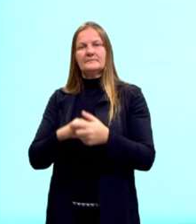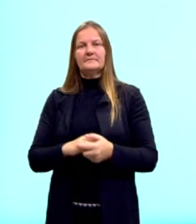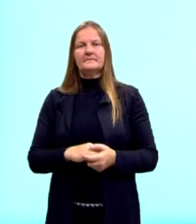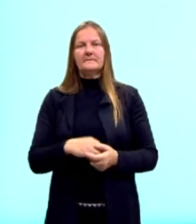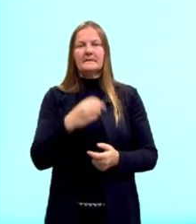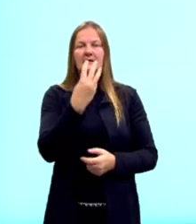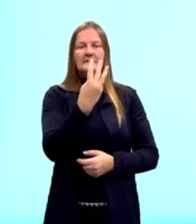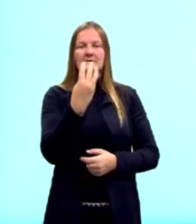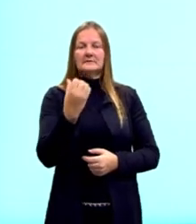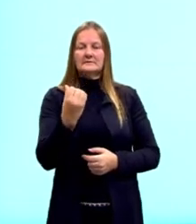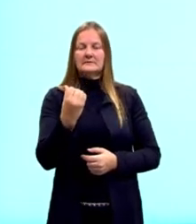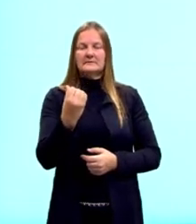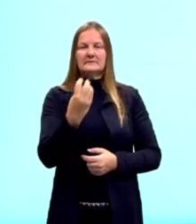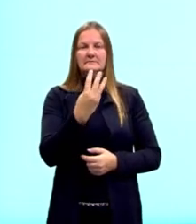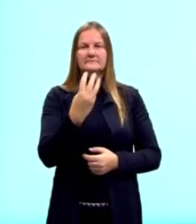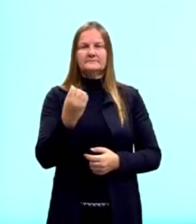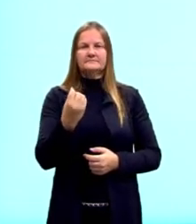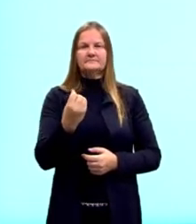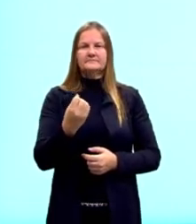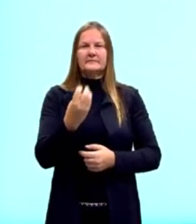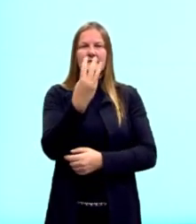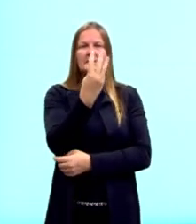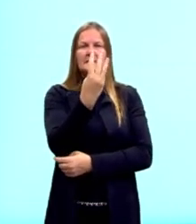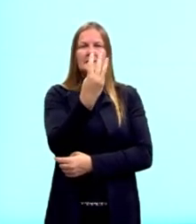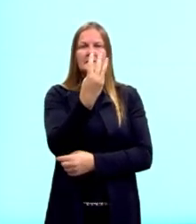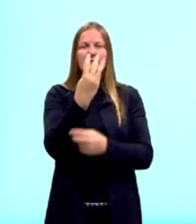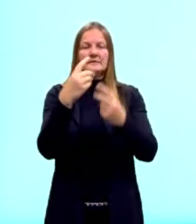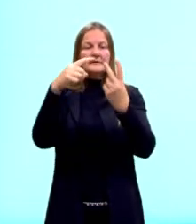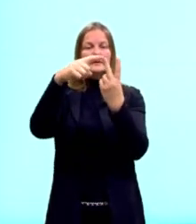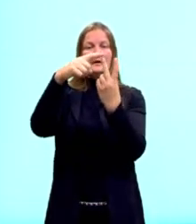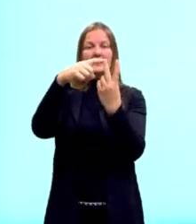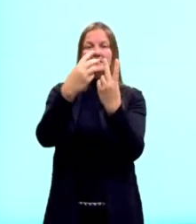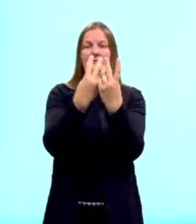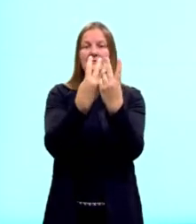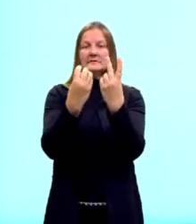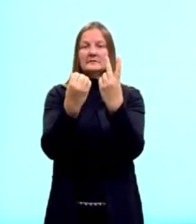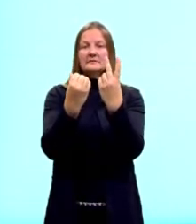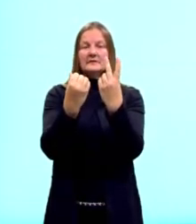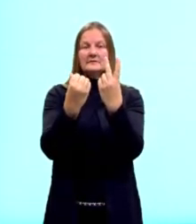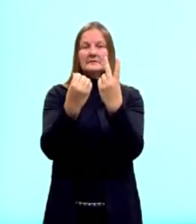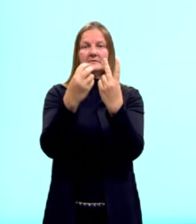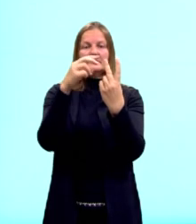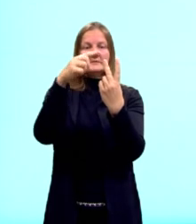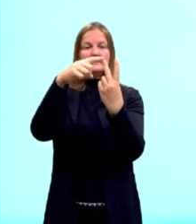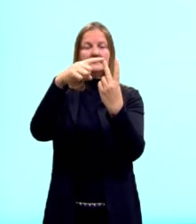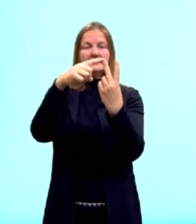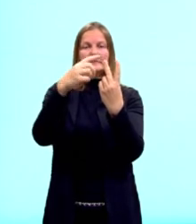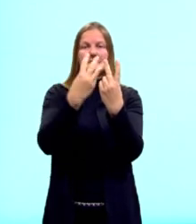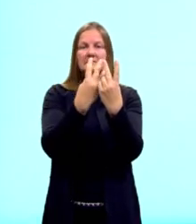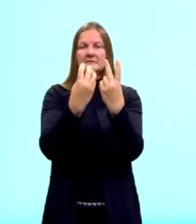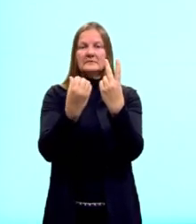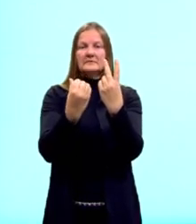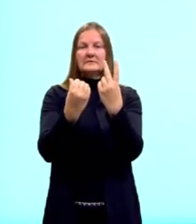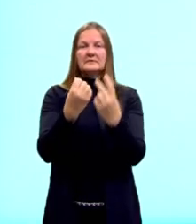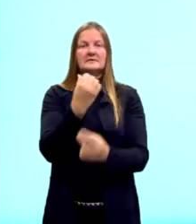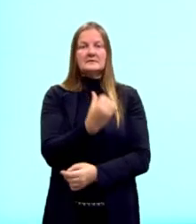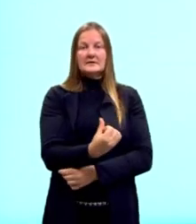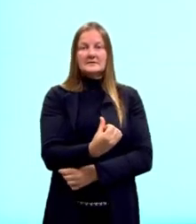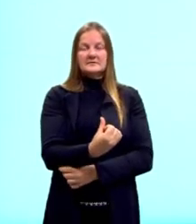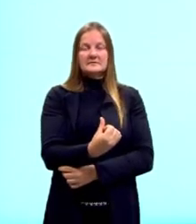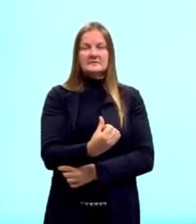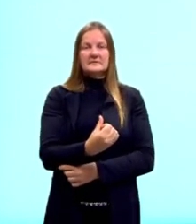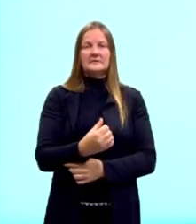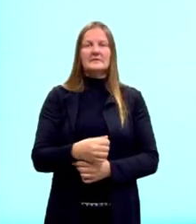36. E 36 é uma raiz que nós já conhecemos, né? Raiz de 36 é 6.